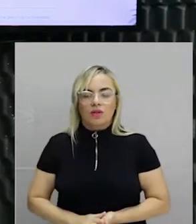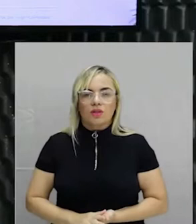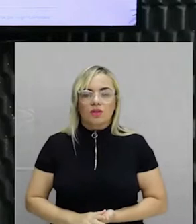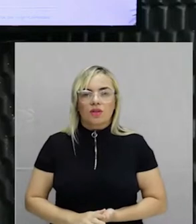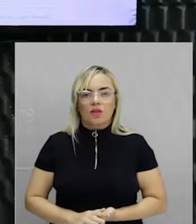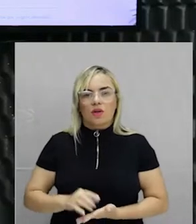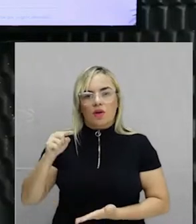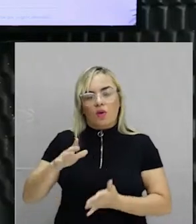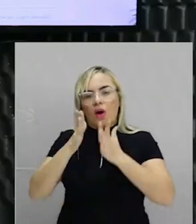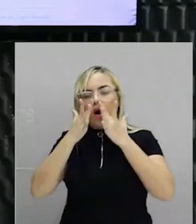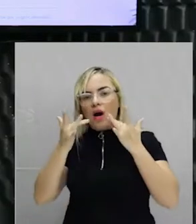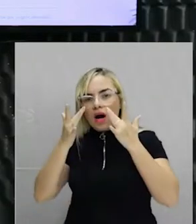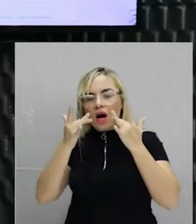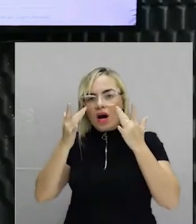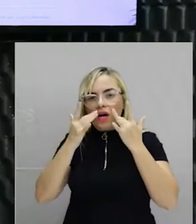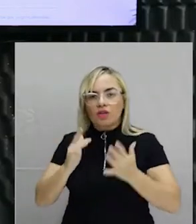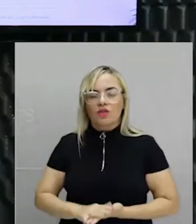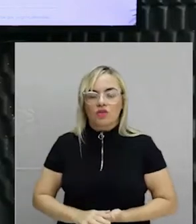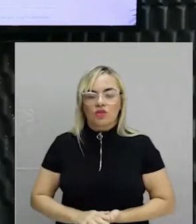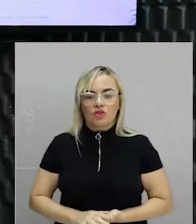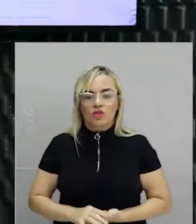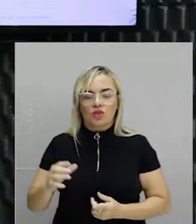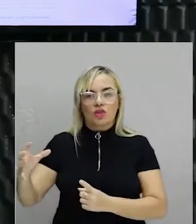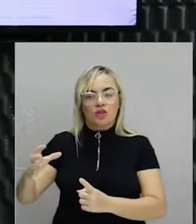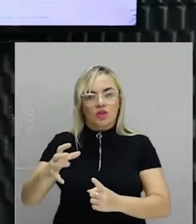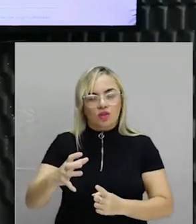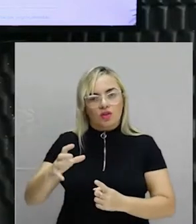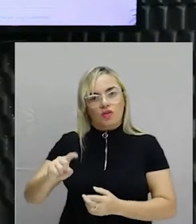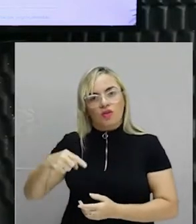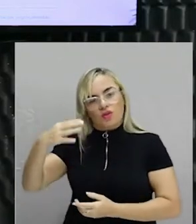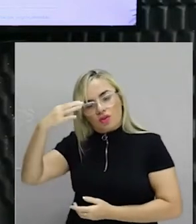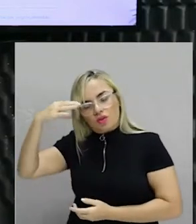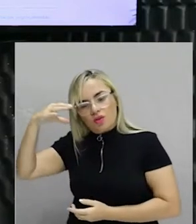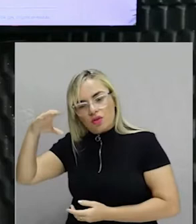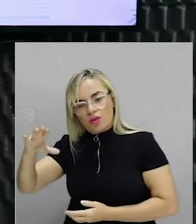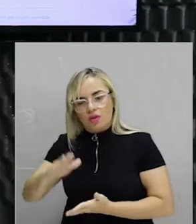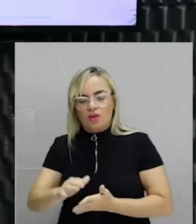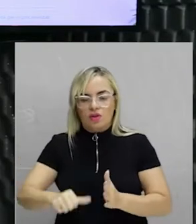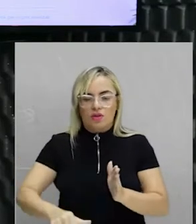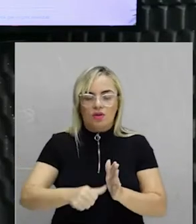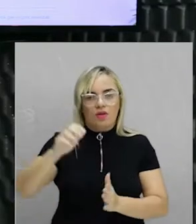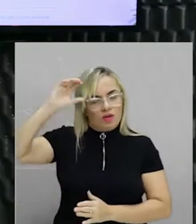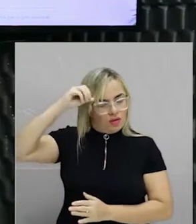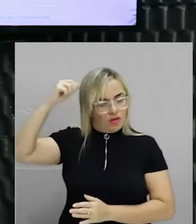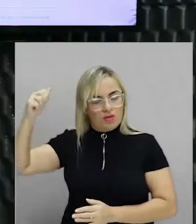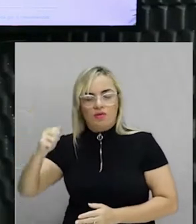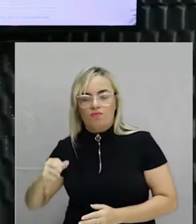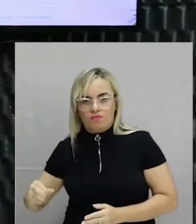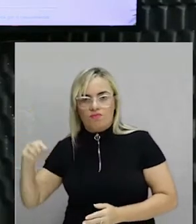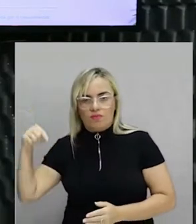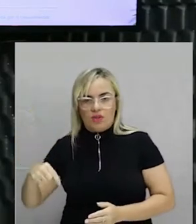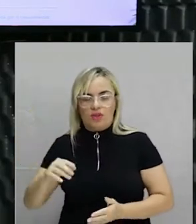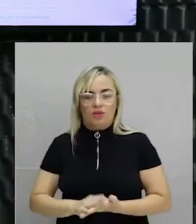Mesmo que eles não tivessem conhecimento sobre isso, eles talvez sejam considerados os primeiros artistas afro-brasileiros realmente